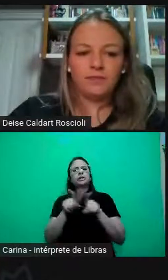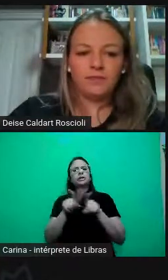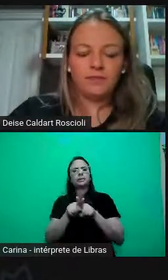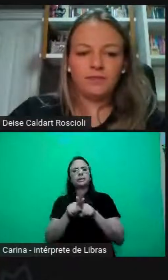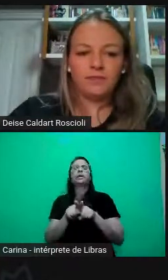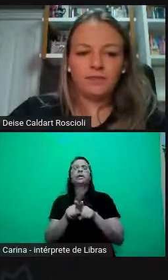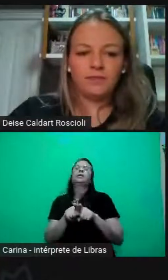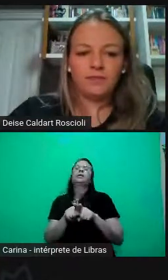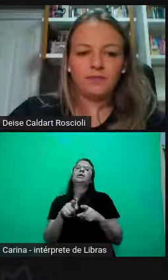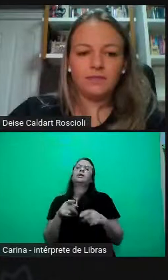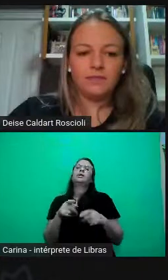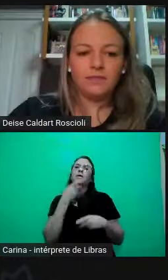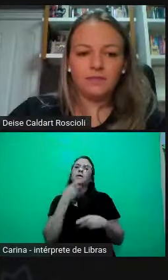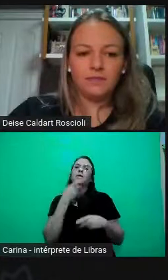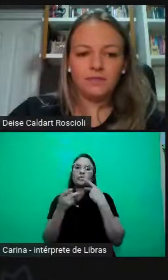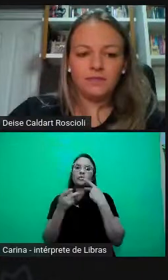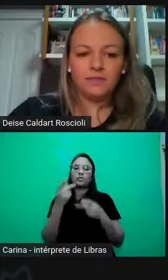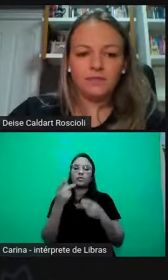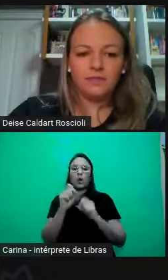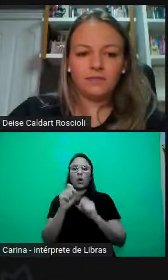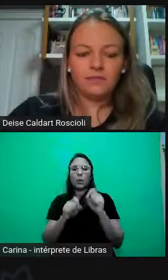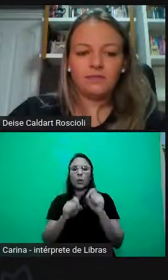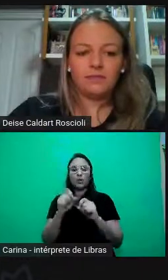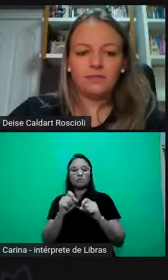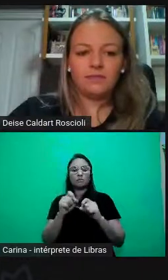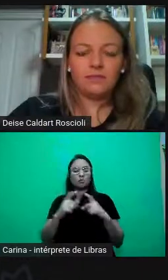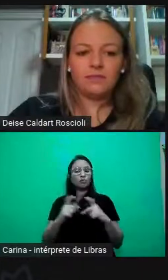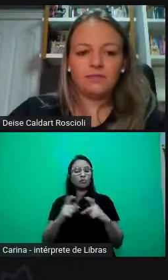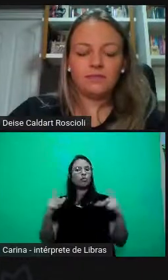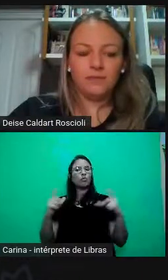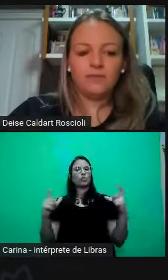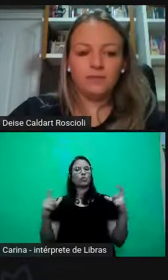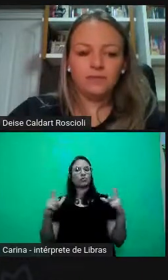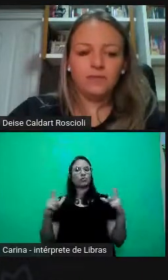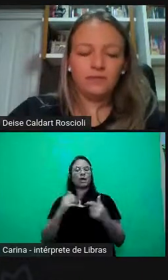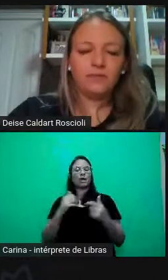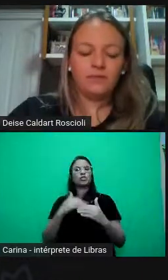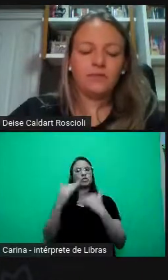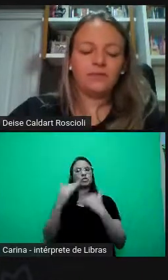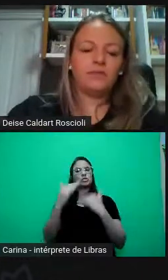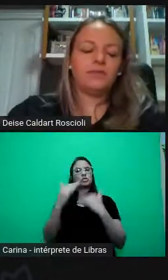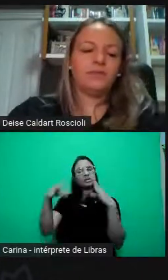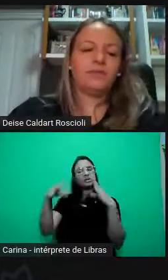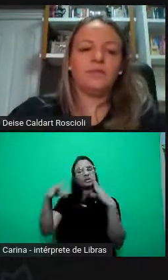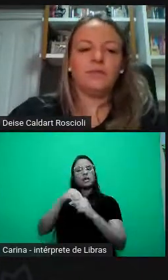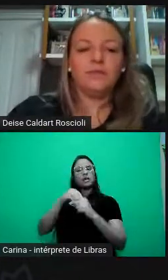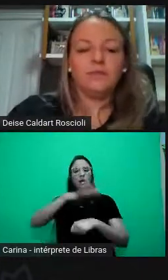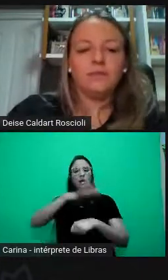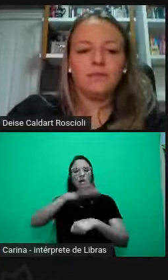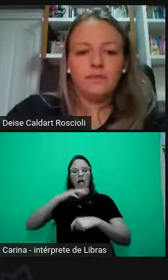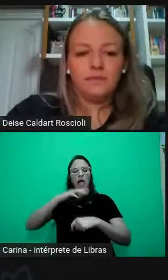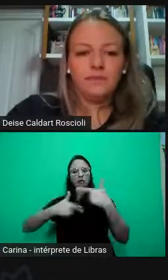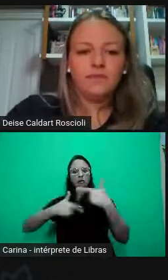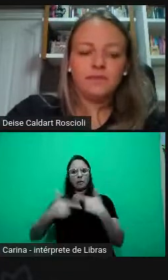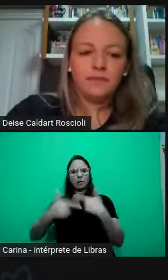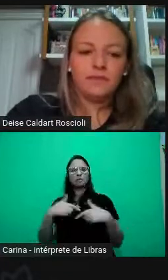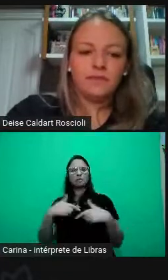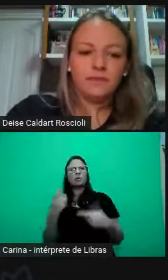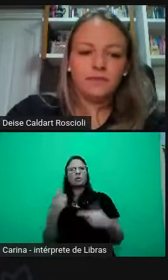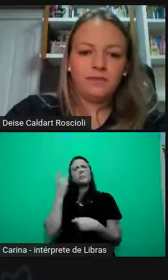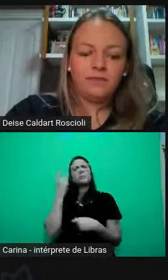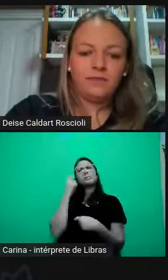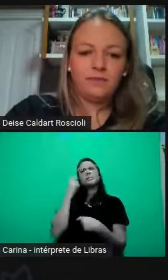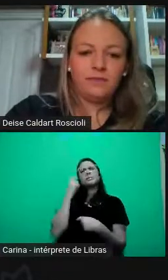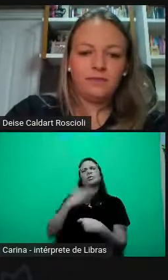aspecto, bom, do crescimento no mercado de trabalho, de carreira, estou pensando na minha carreira, como eu me preparar para a